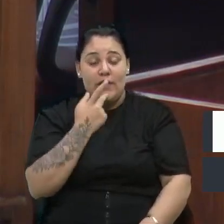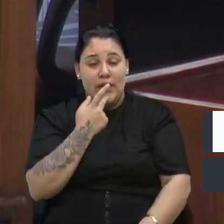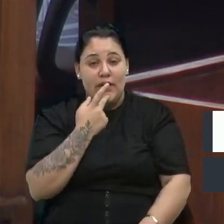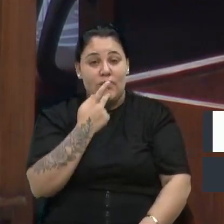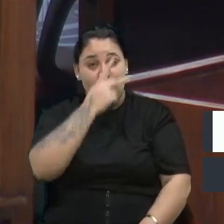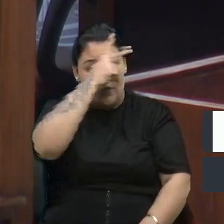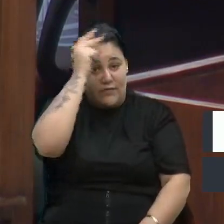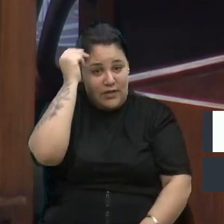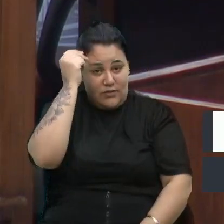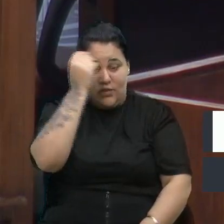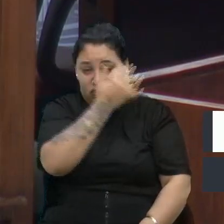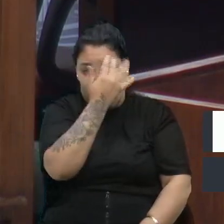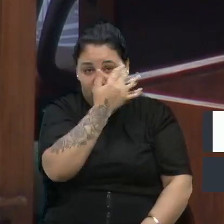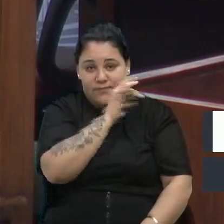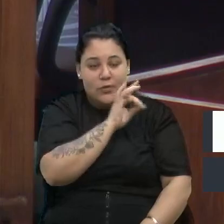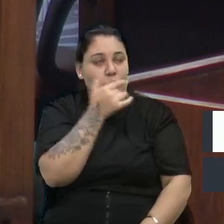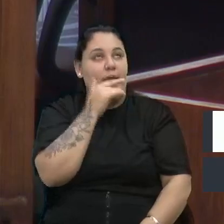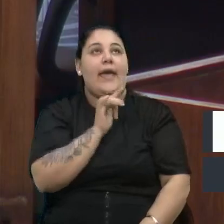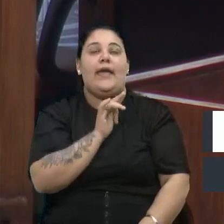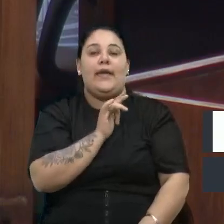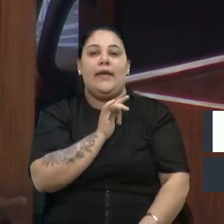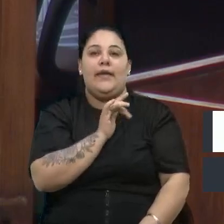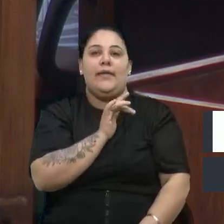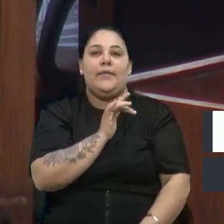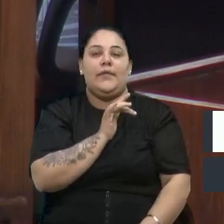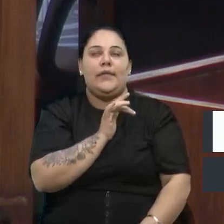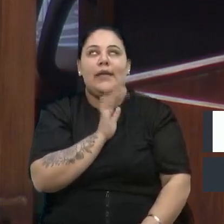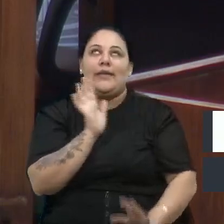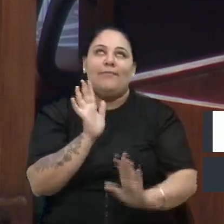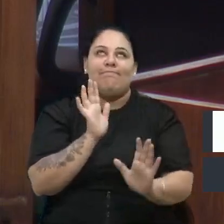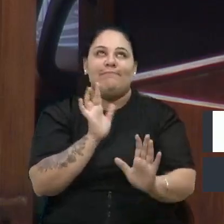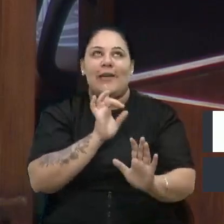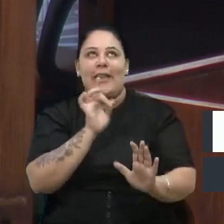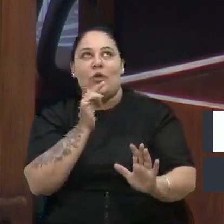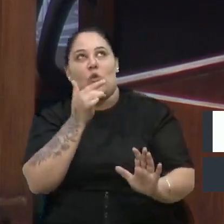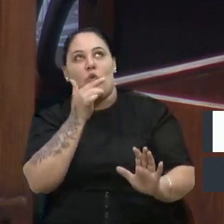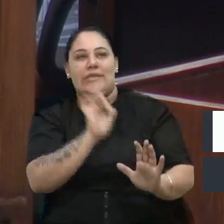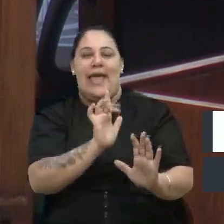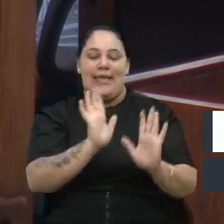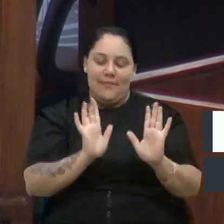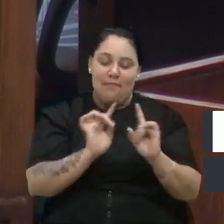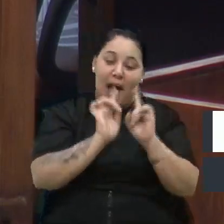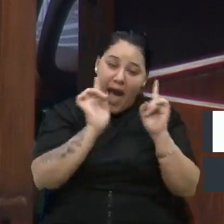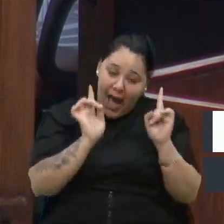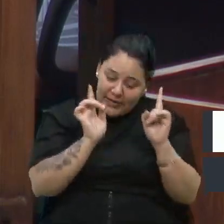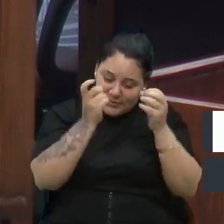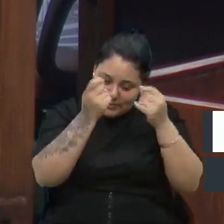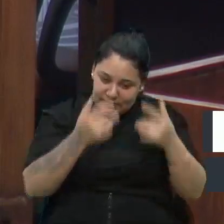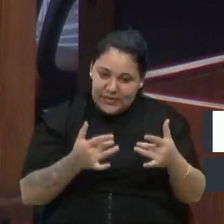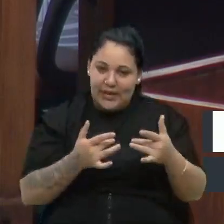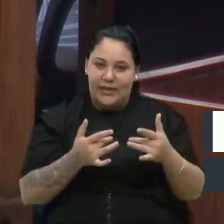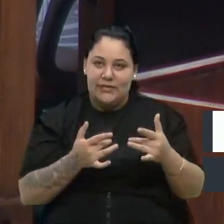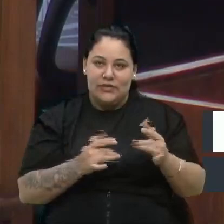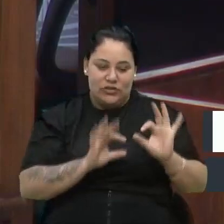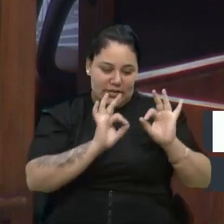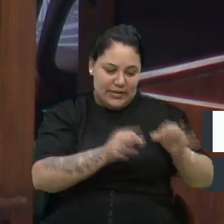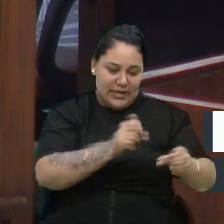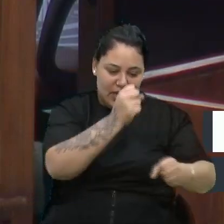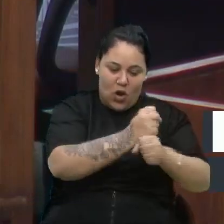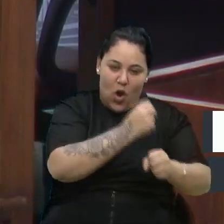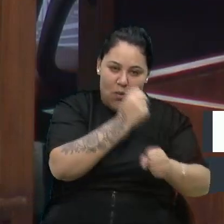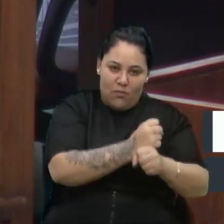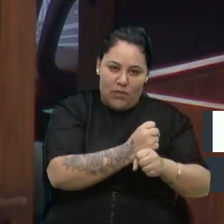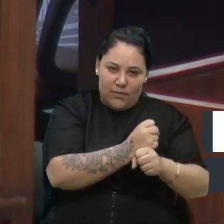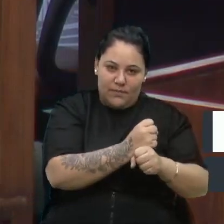acertar... Quer dizer, não é que não dá, né? Fica ruim a justificativa quando se acerta em obras complexas,